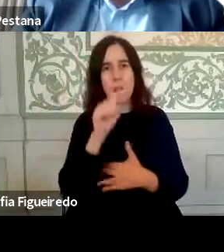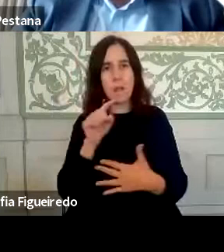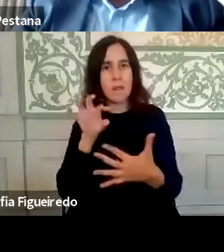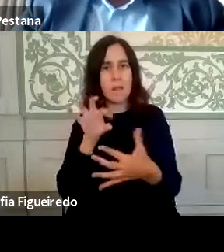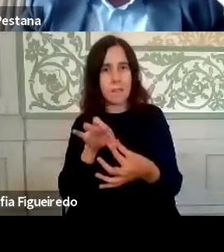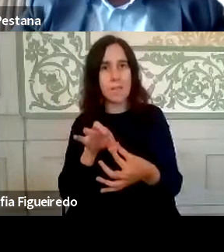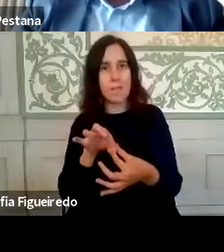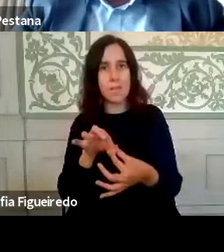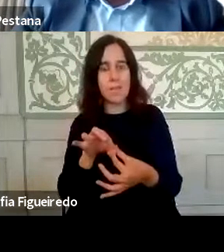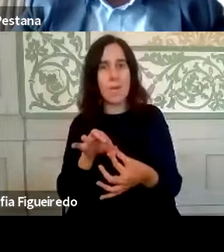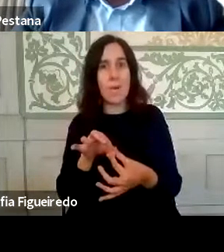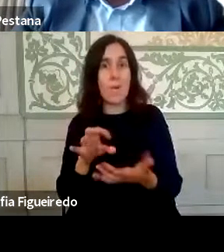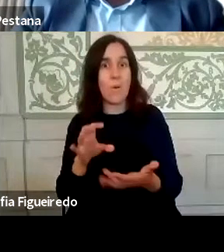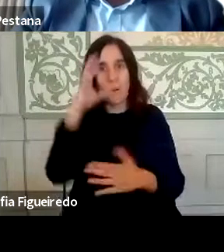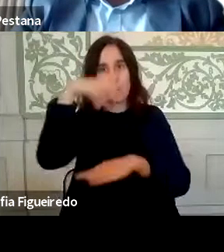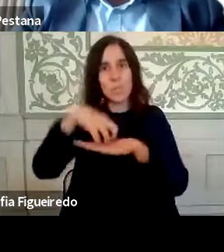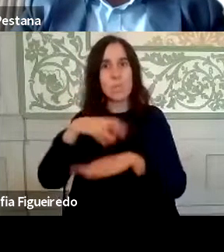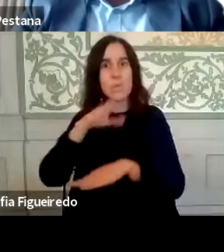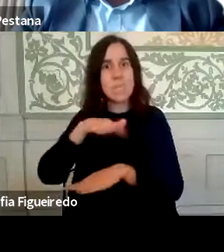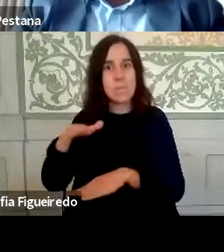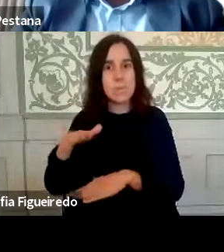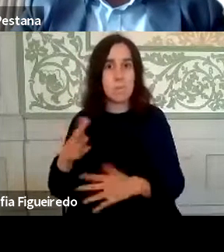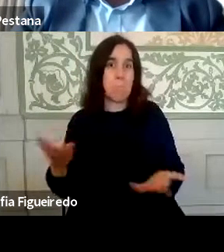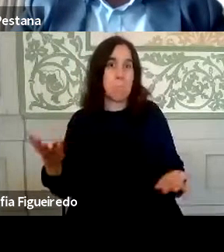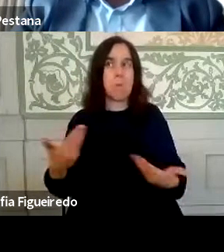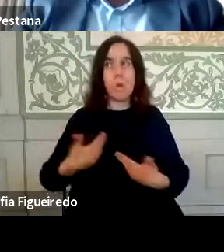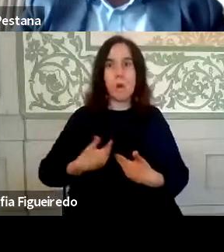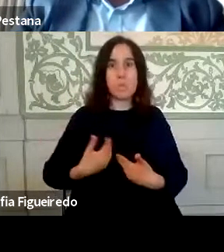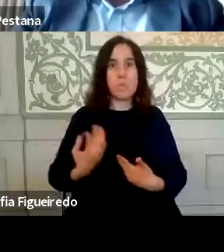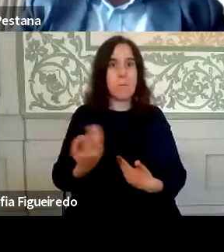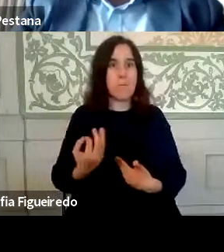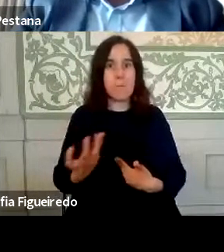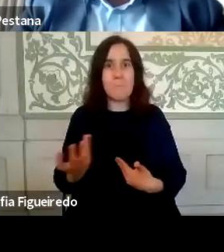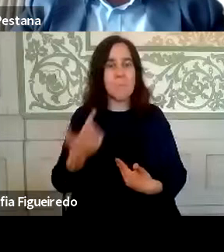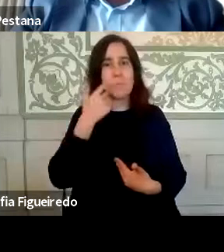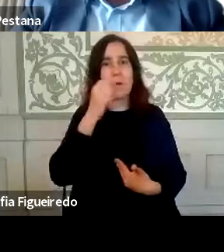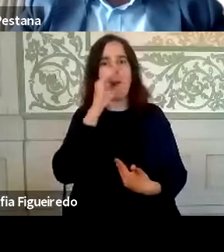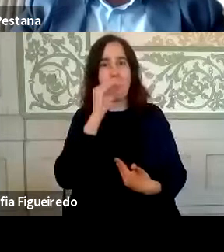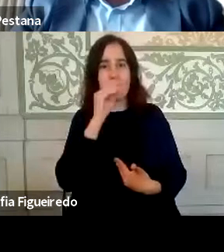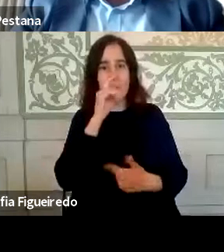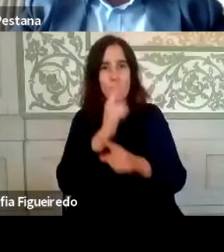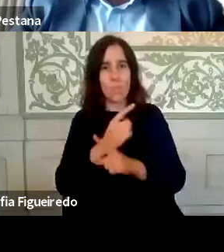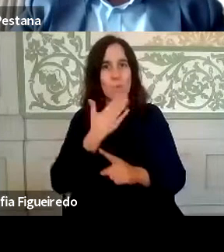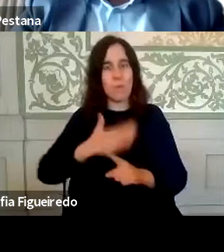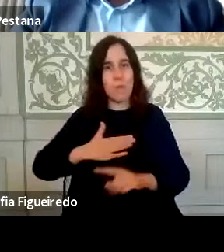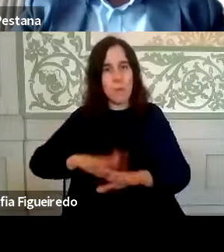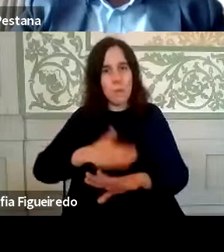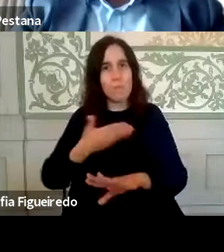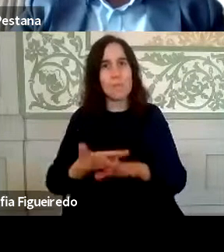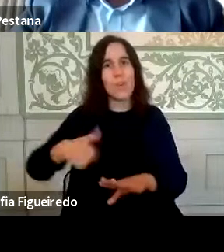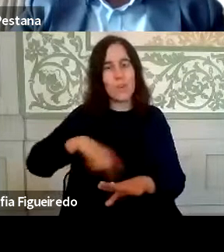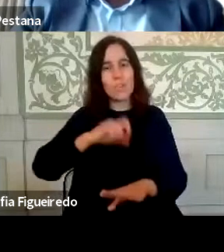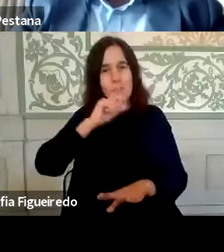ao Ministério da Ciência, isso ajuda substancialmente o conhecimento e aumenta profundamente a nossa